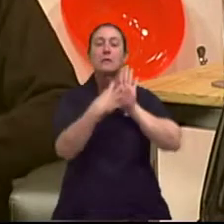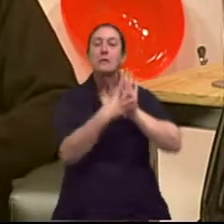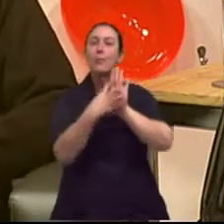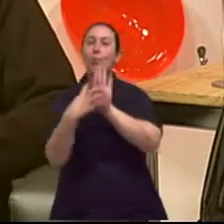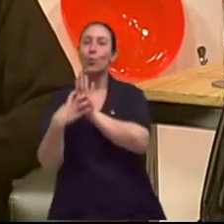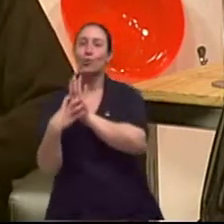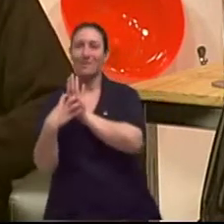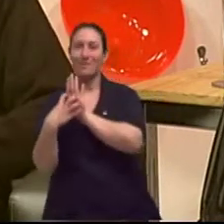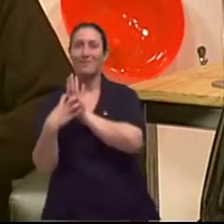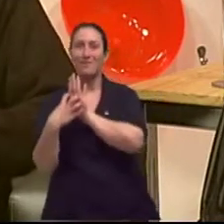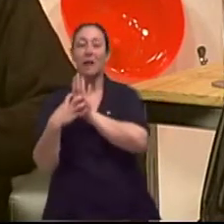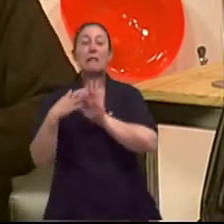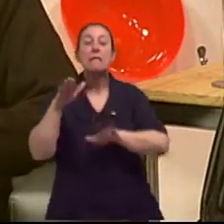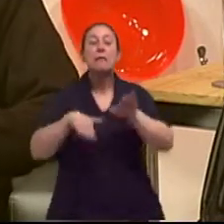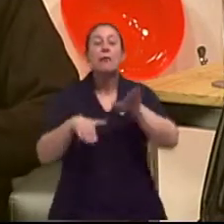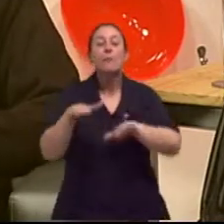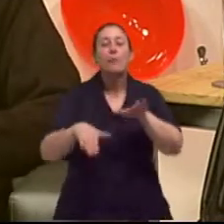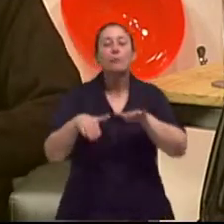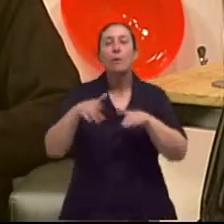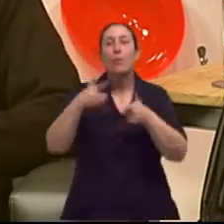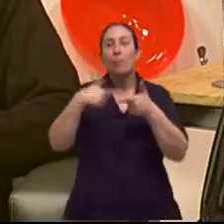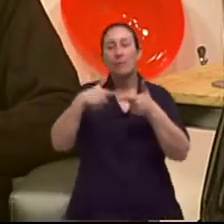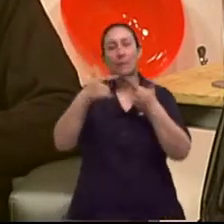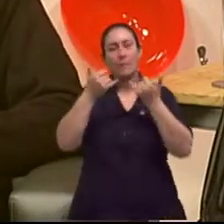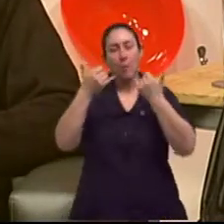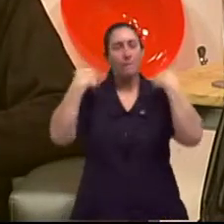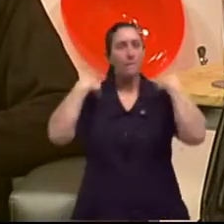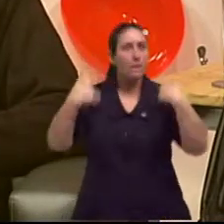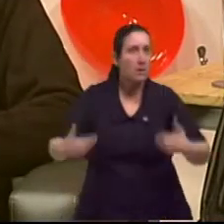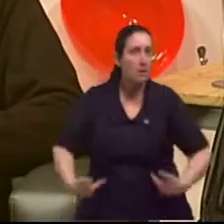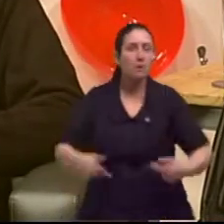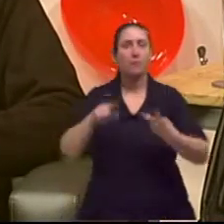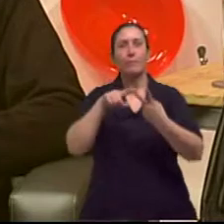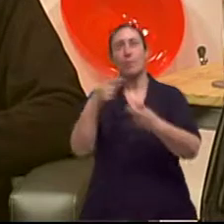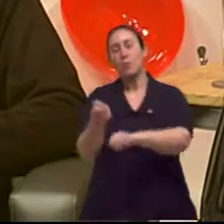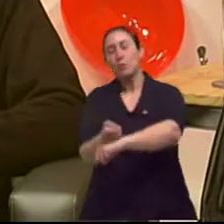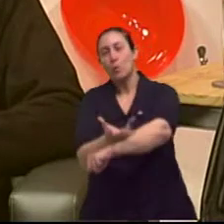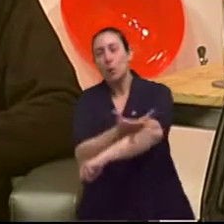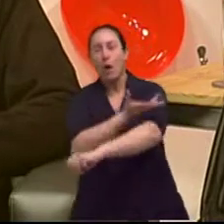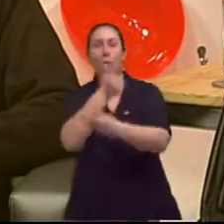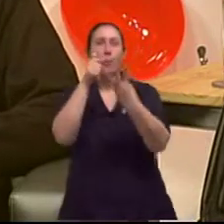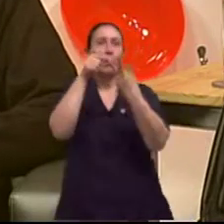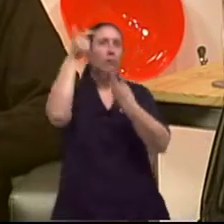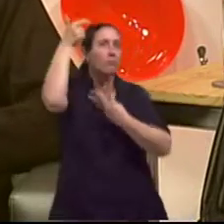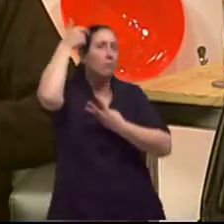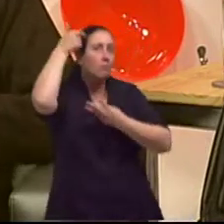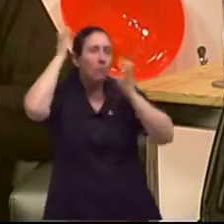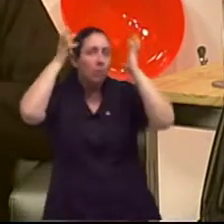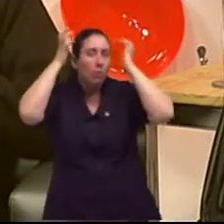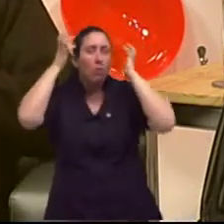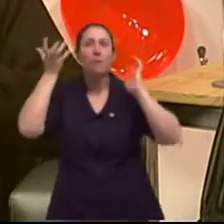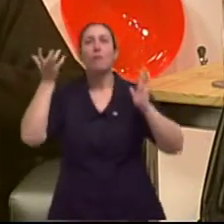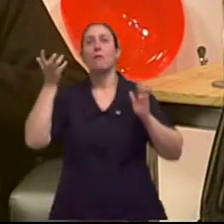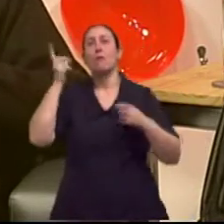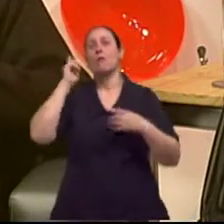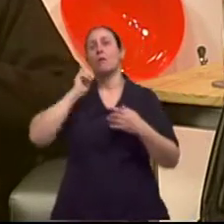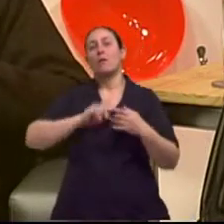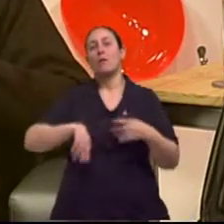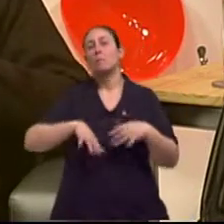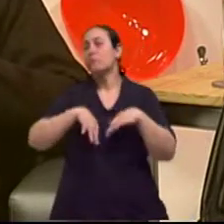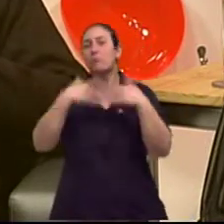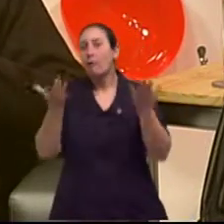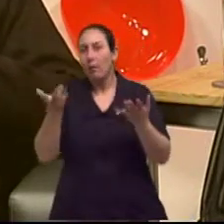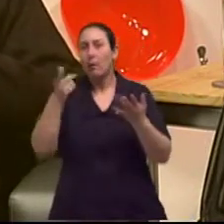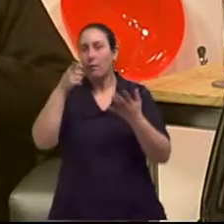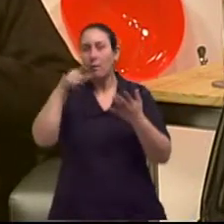cada situação, então, da parte física, da parte emocional, da parte mental, existe um